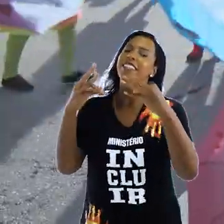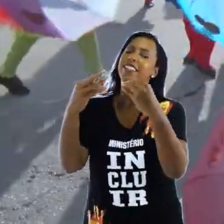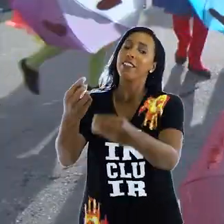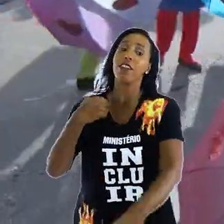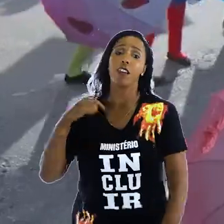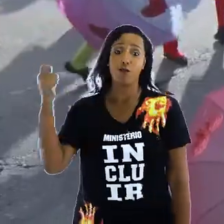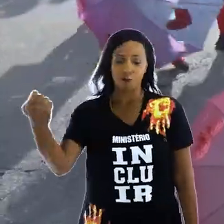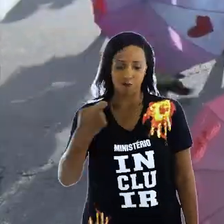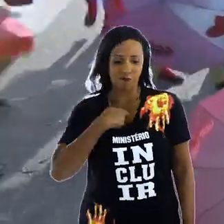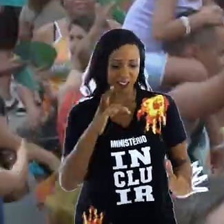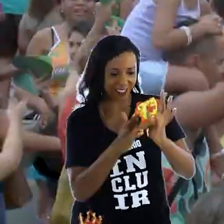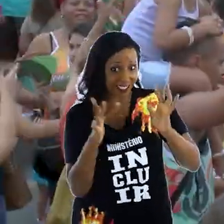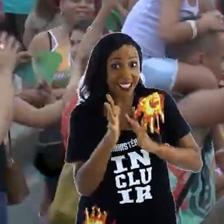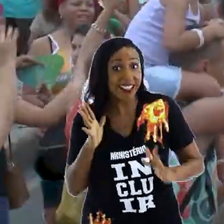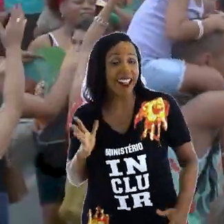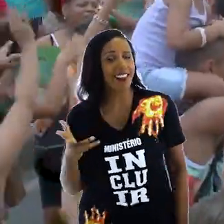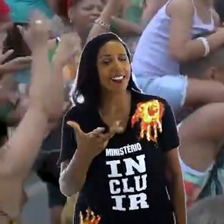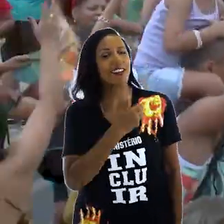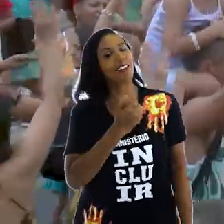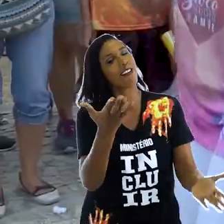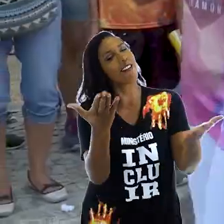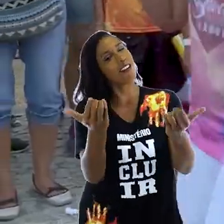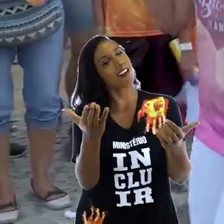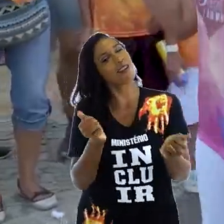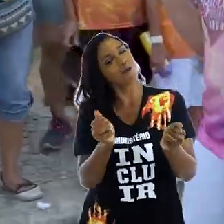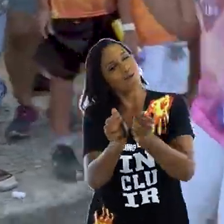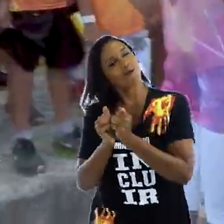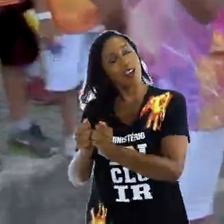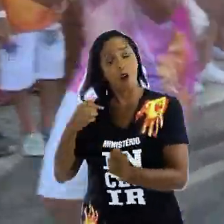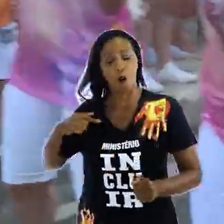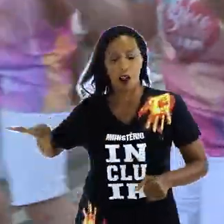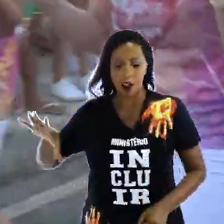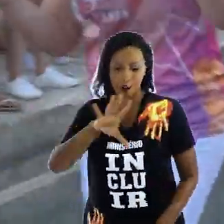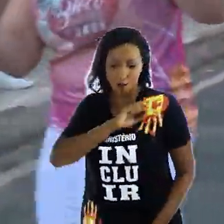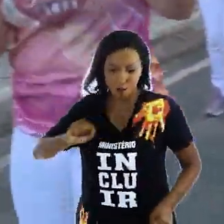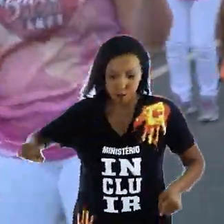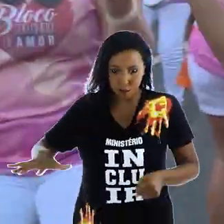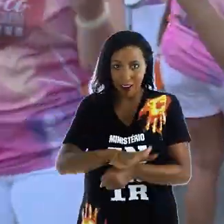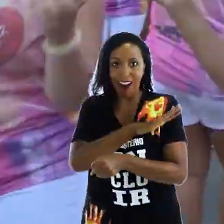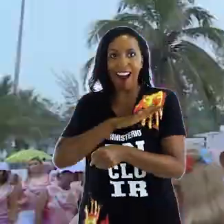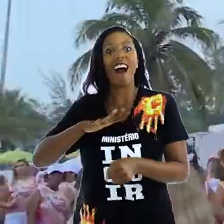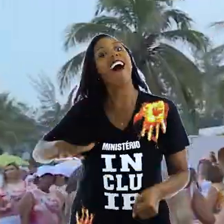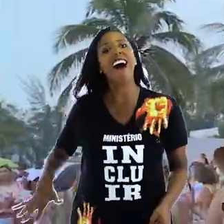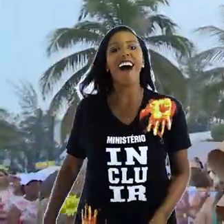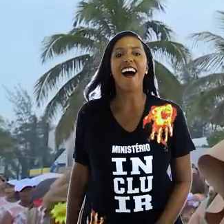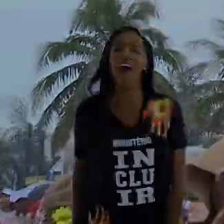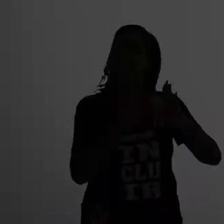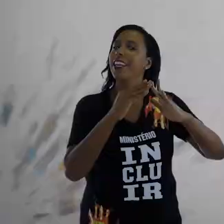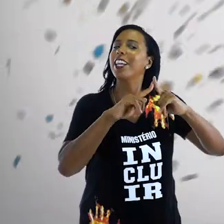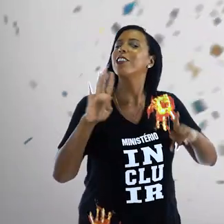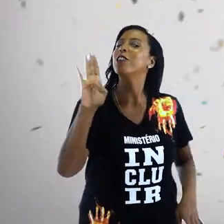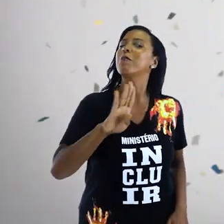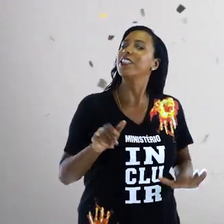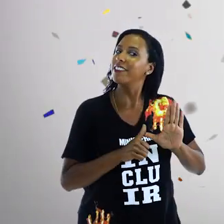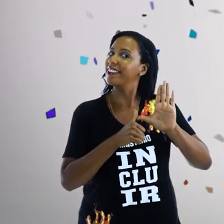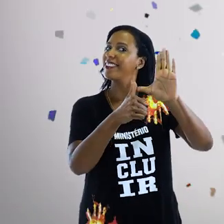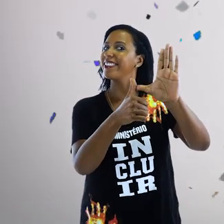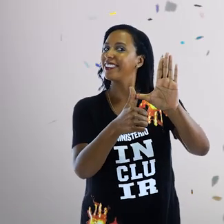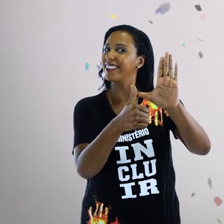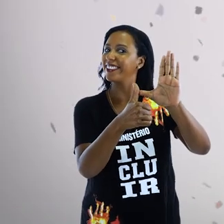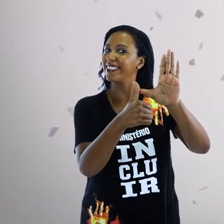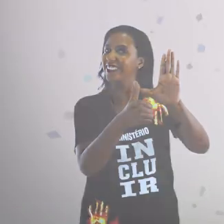Sou Jesus, seu salvador Vem comigo, eu sou cheio de amor Igreja